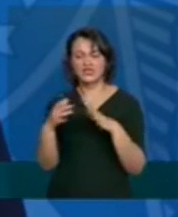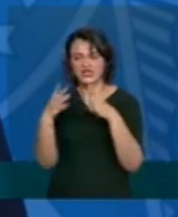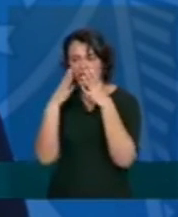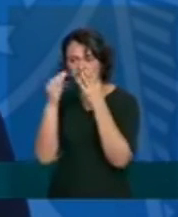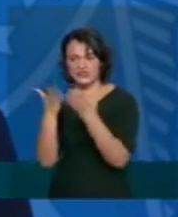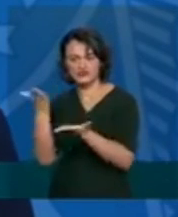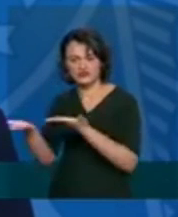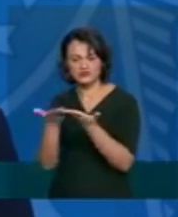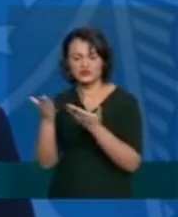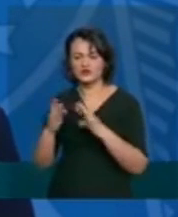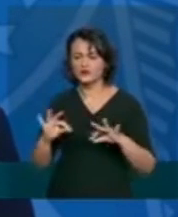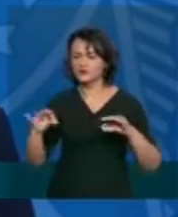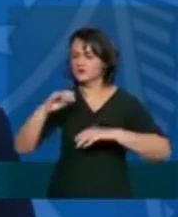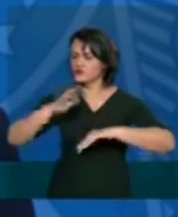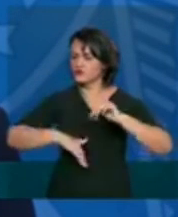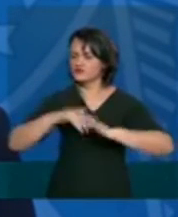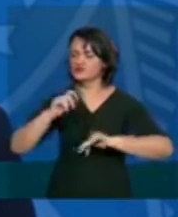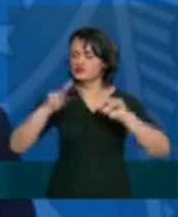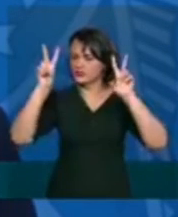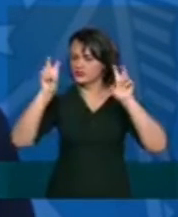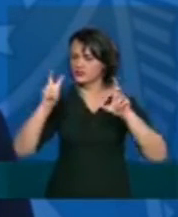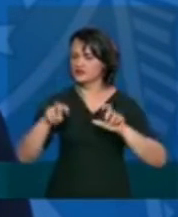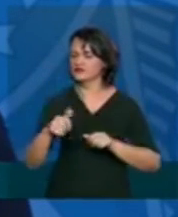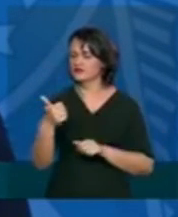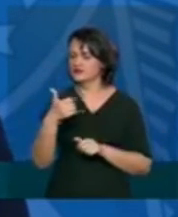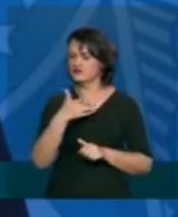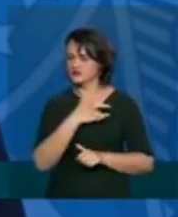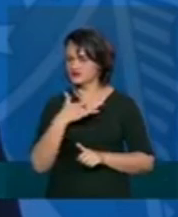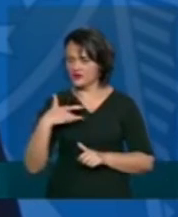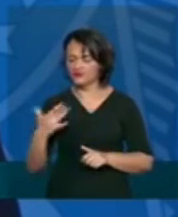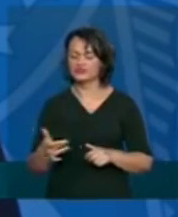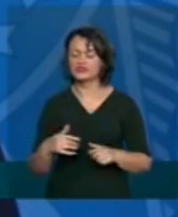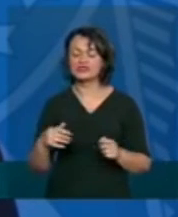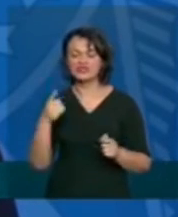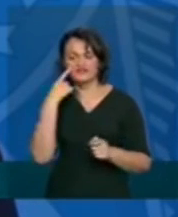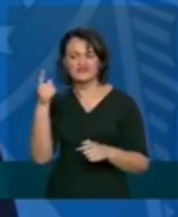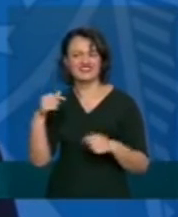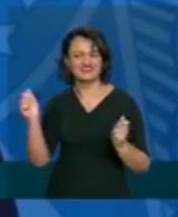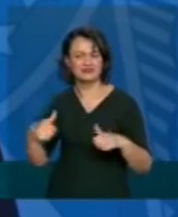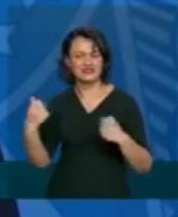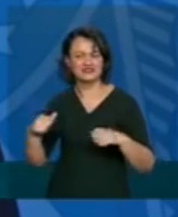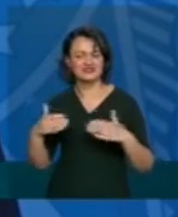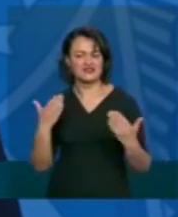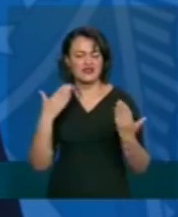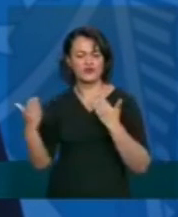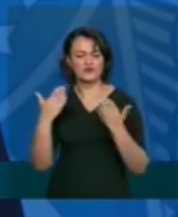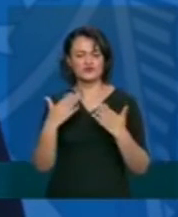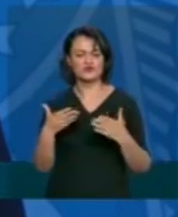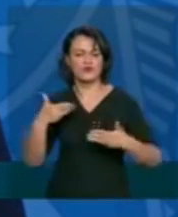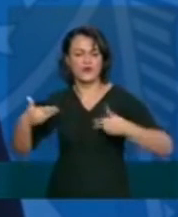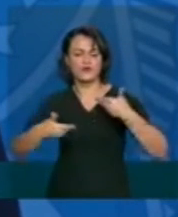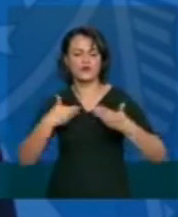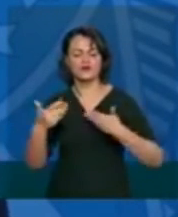os profissionais de todas as categorias da saúde que possam necessitar de suporte emocional